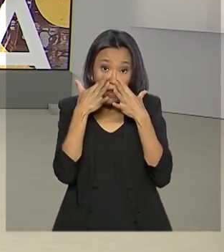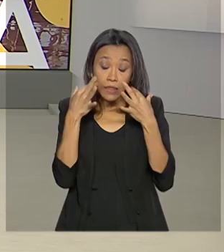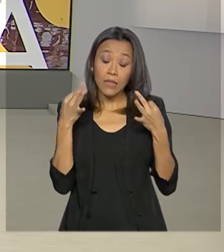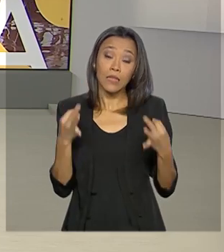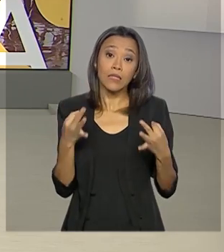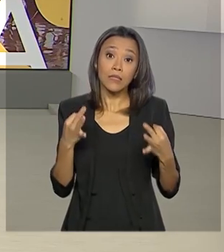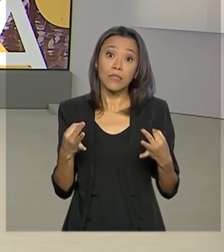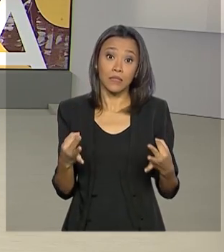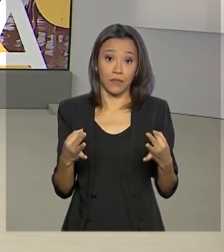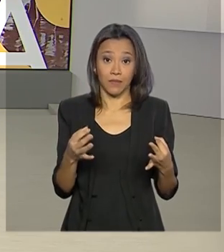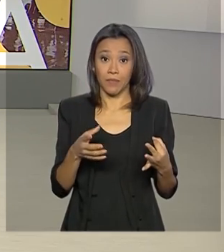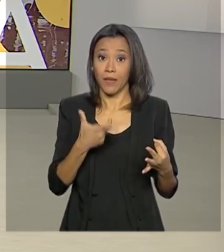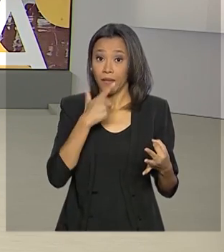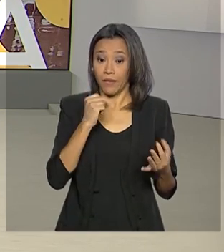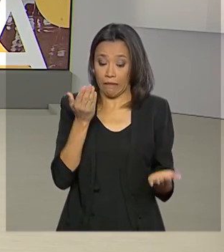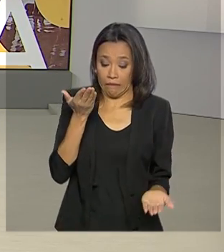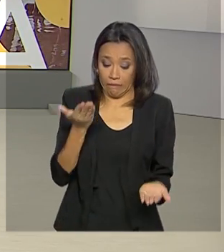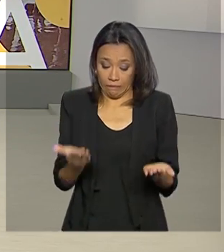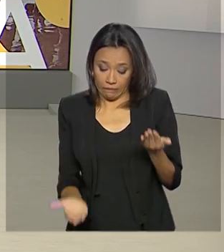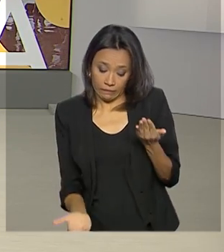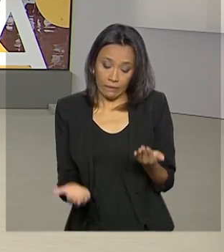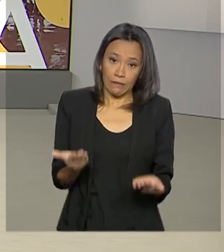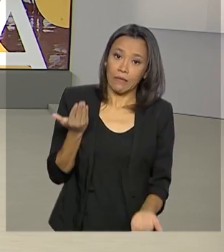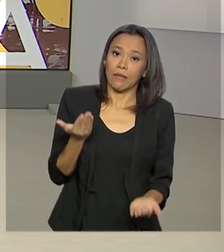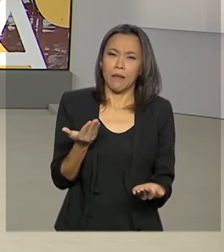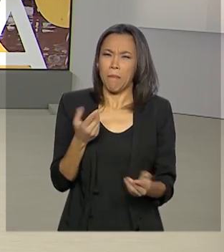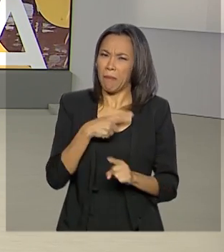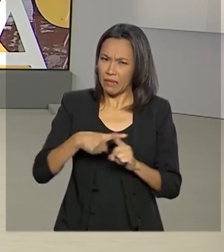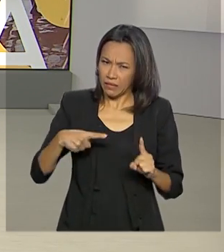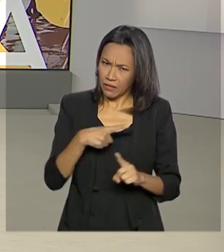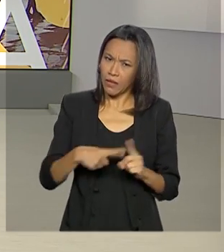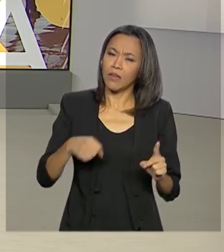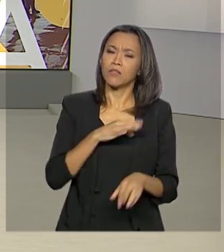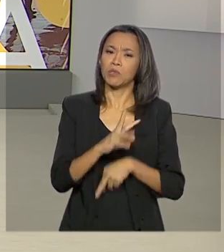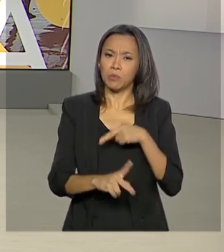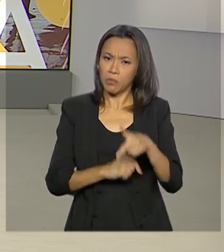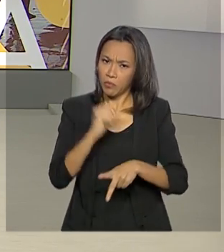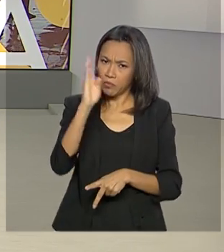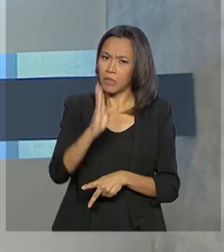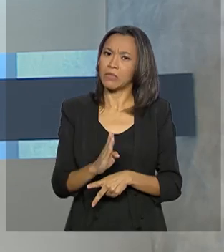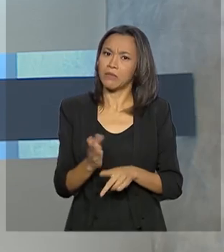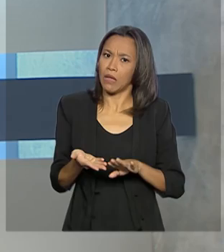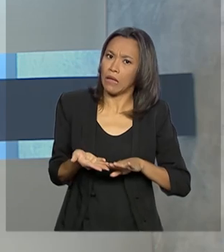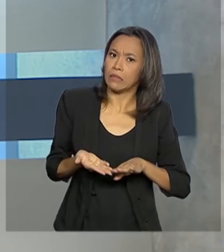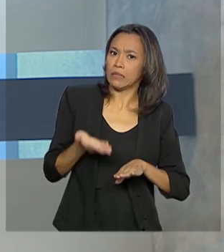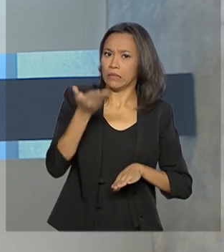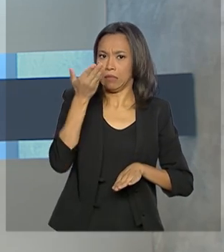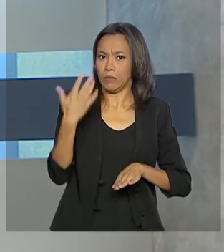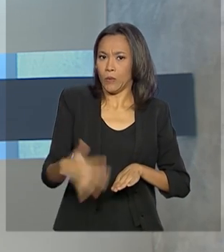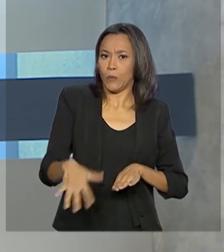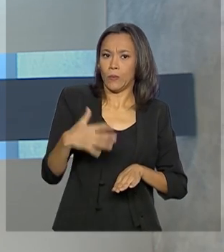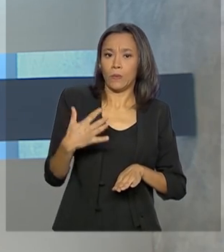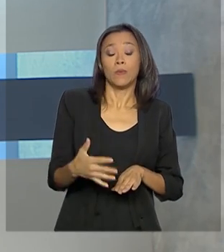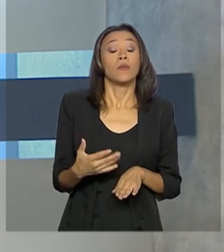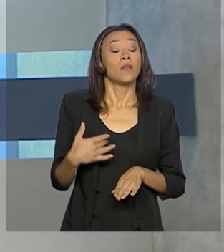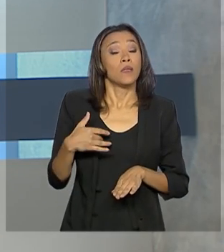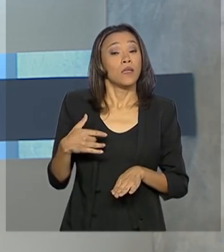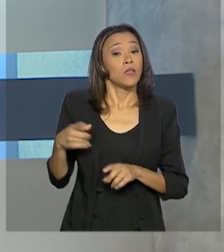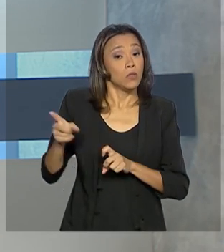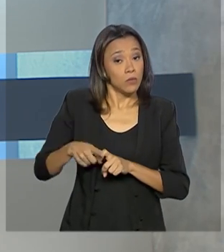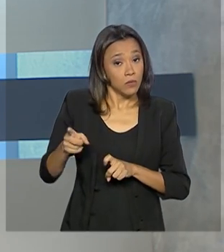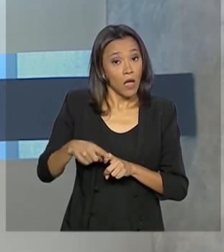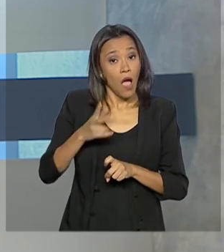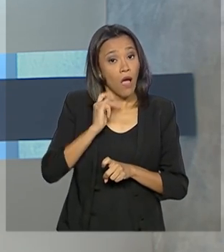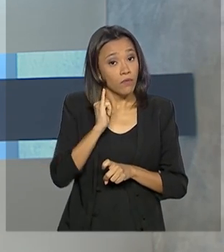luta contra a balança. Mais da metade dos brasileiros está acima do peso. E especialistas chamam a atenção para a